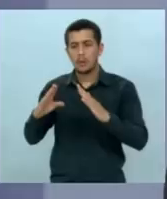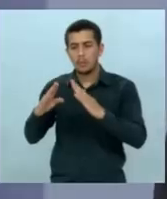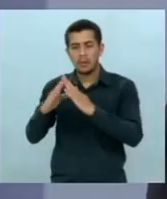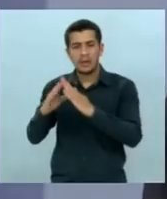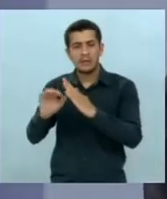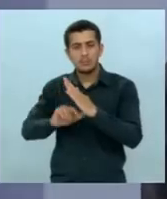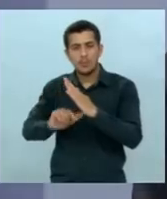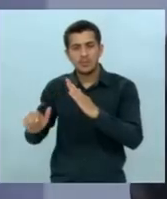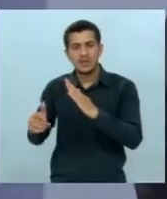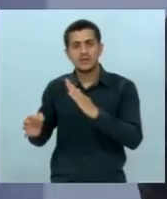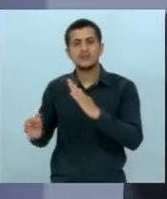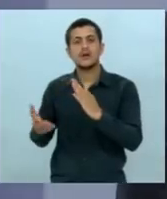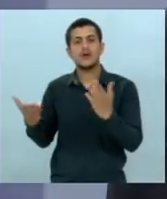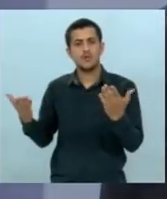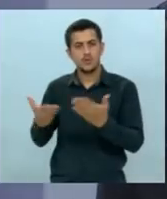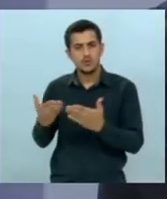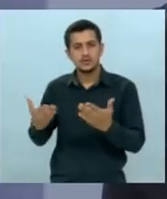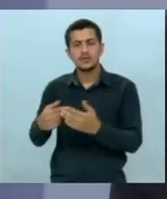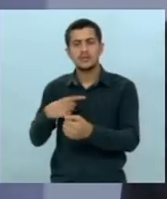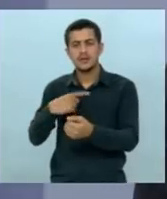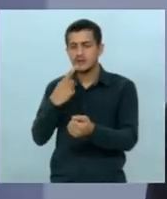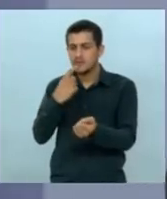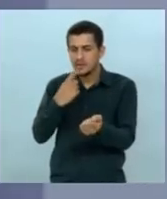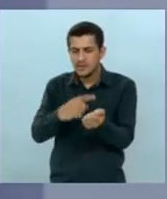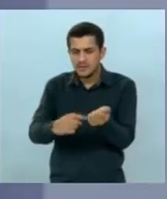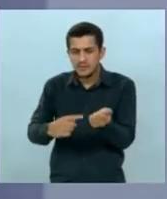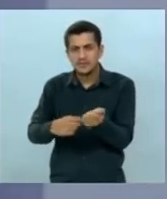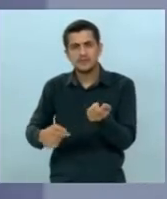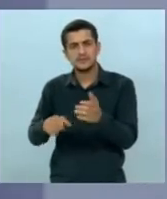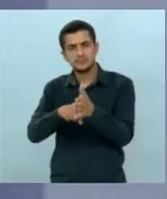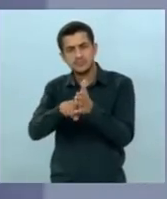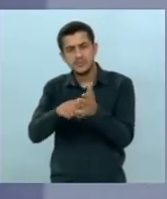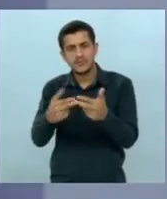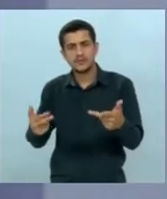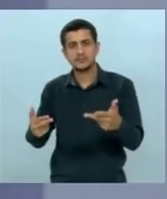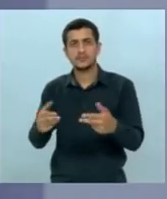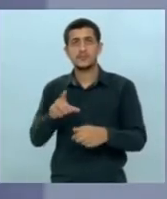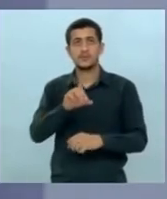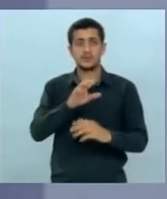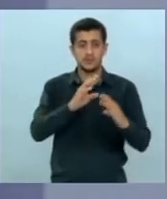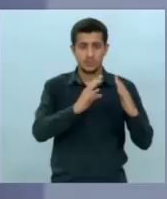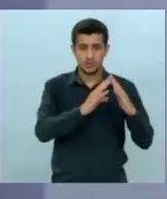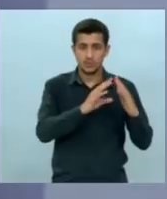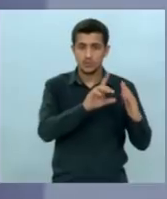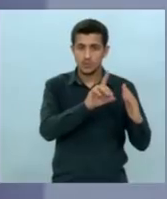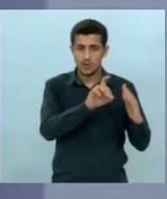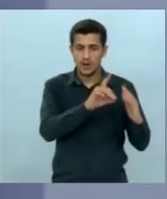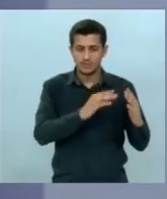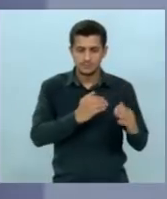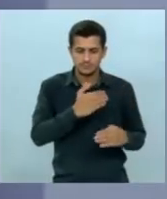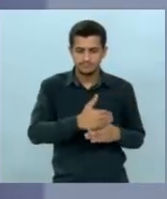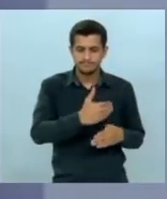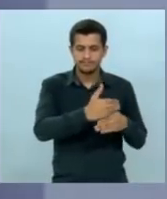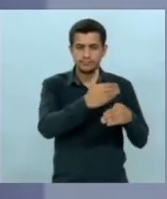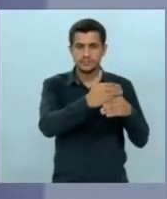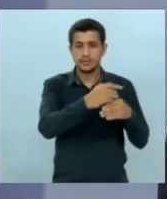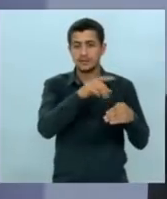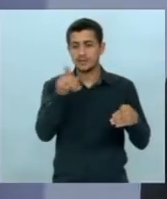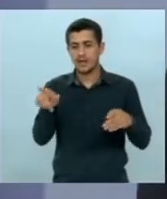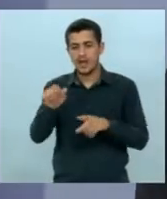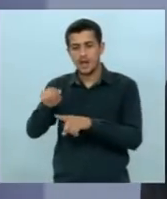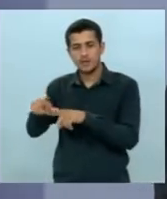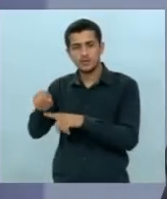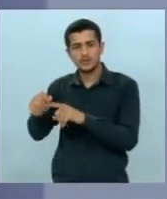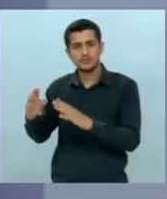hemodiálise tomografia cirurgias eletivas dourados estamos construindo o hospital mas locamos o hospital São Luís